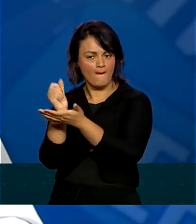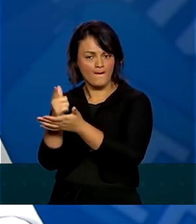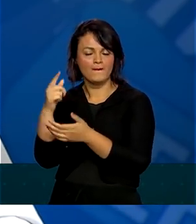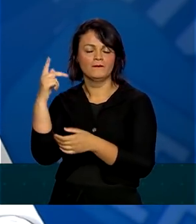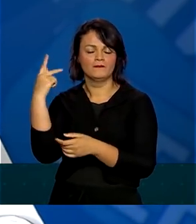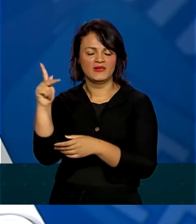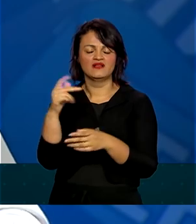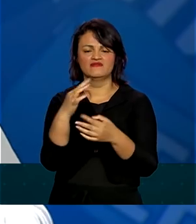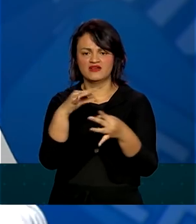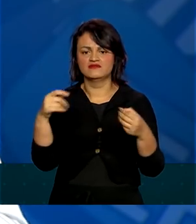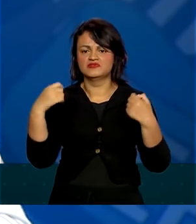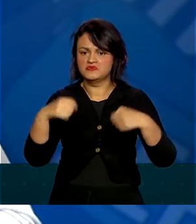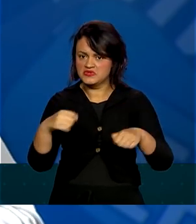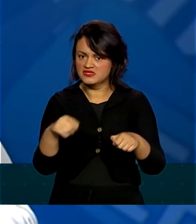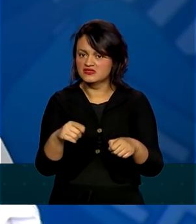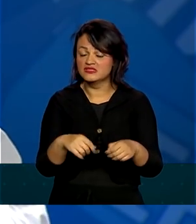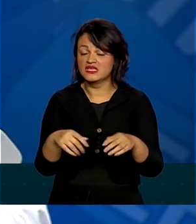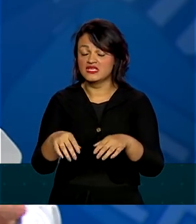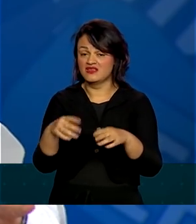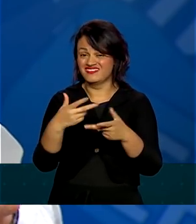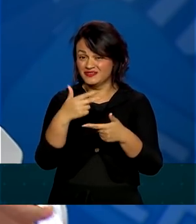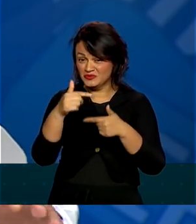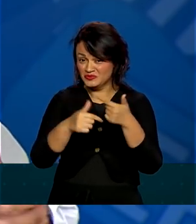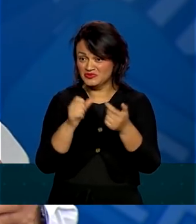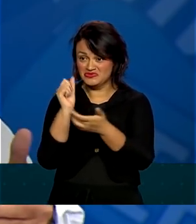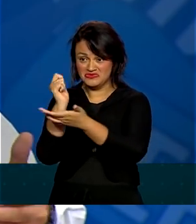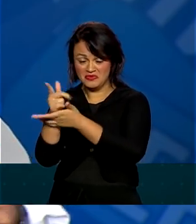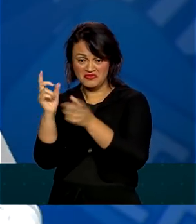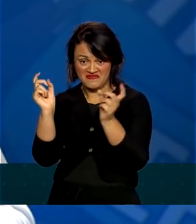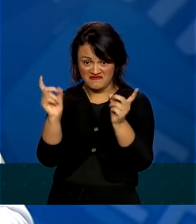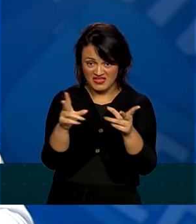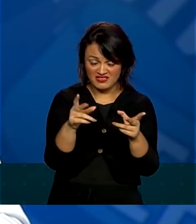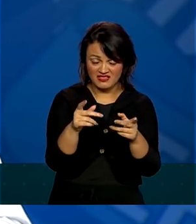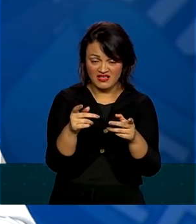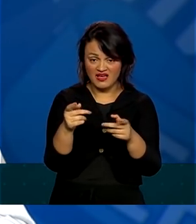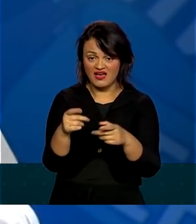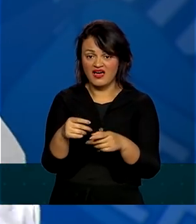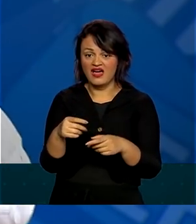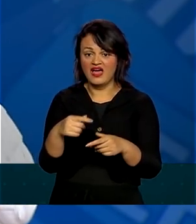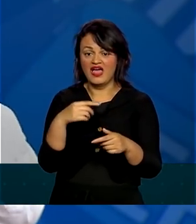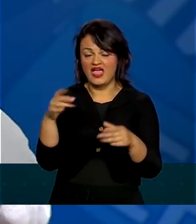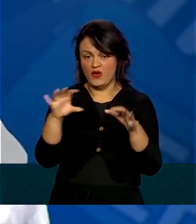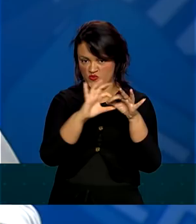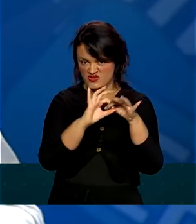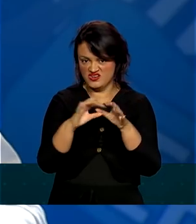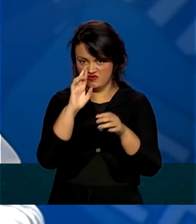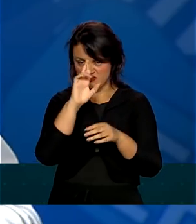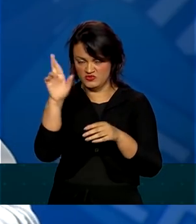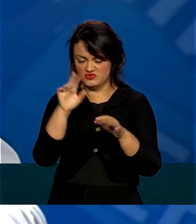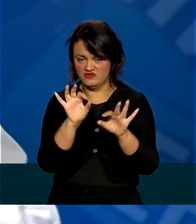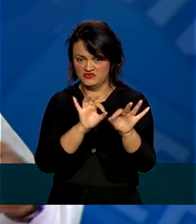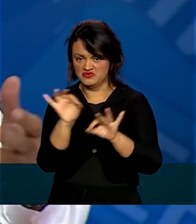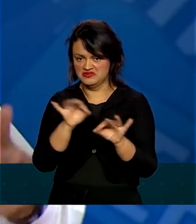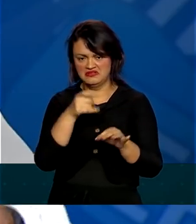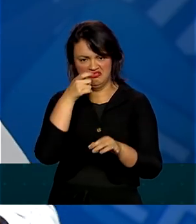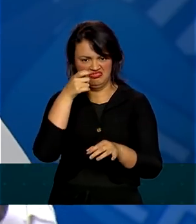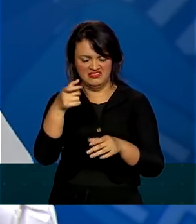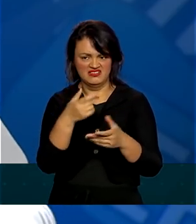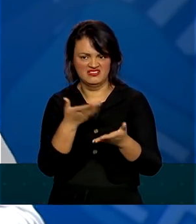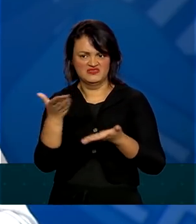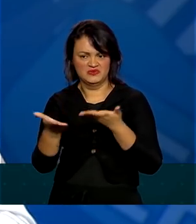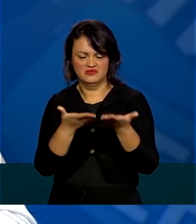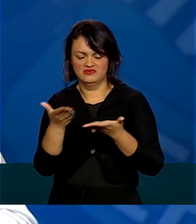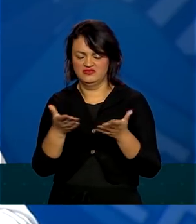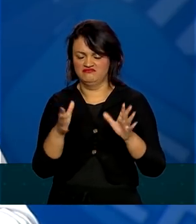das suas necessidades. E esse mercado indo organizando não é função da União. A União não tem interesse em manter